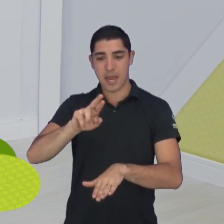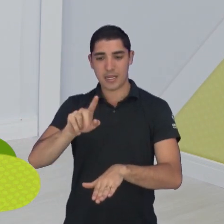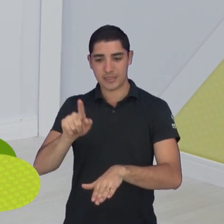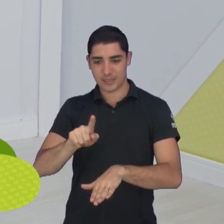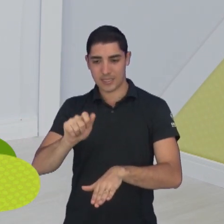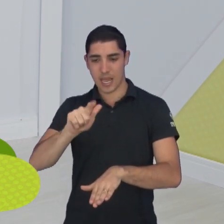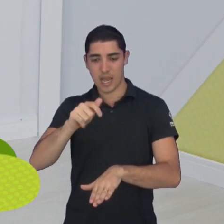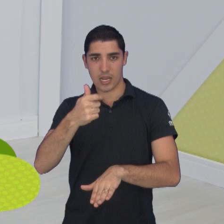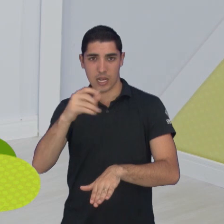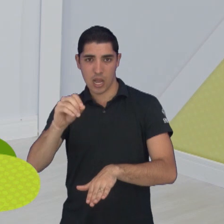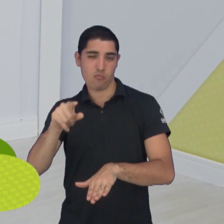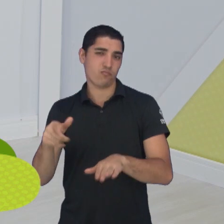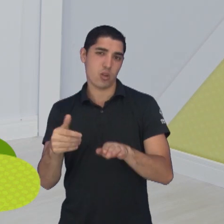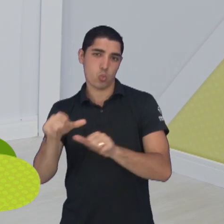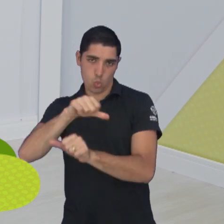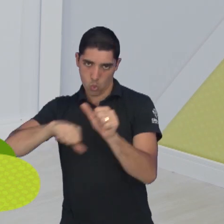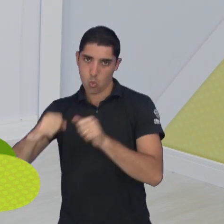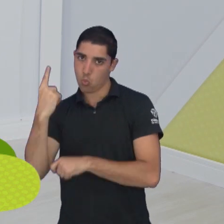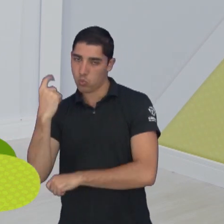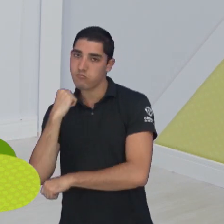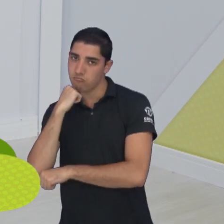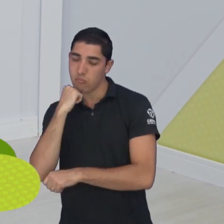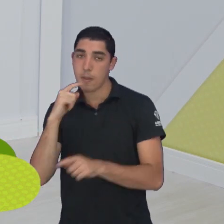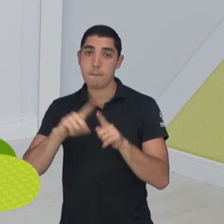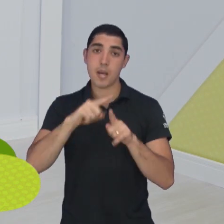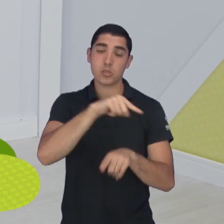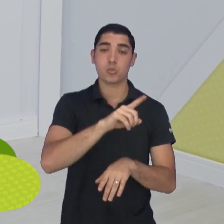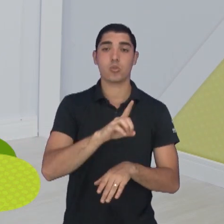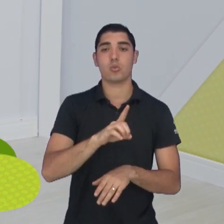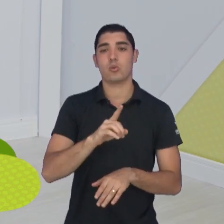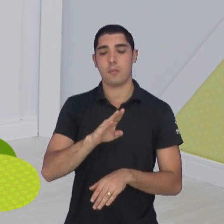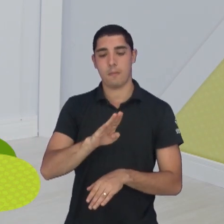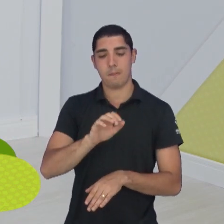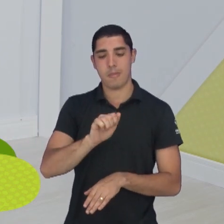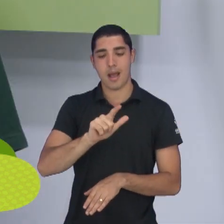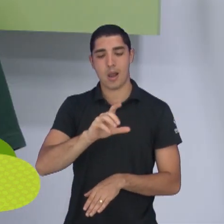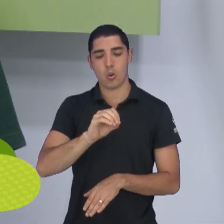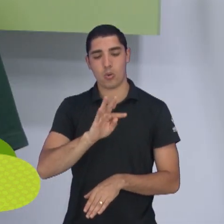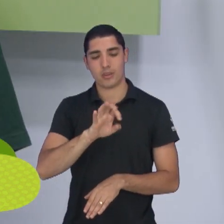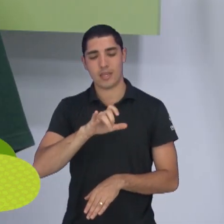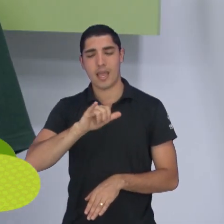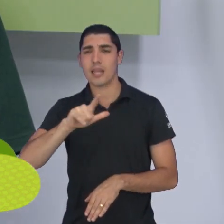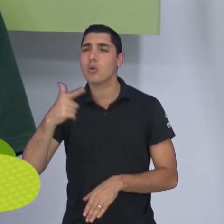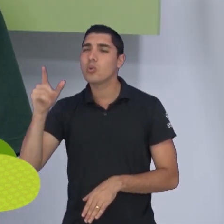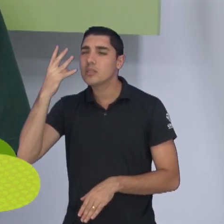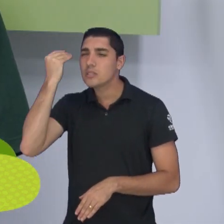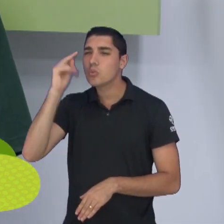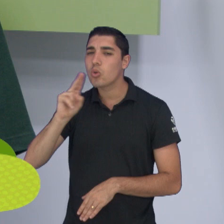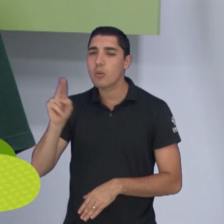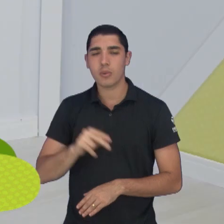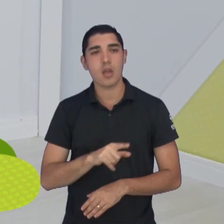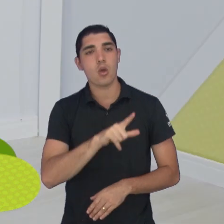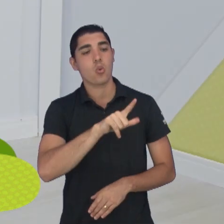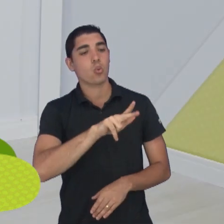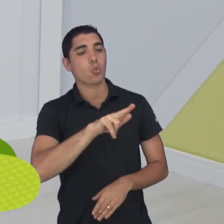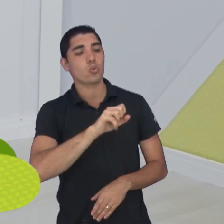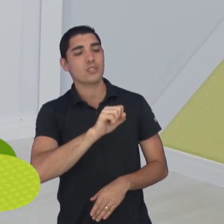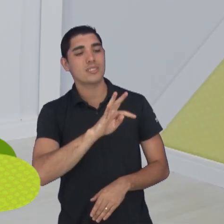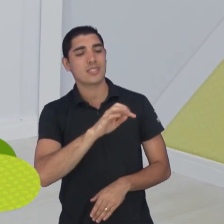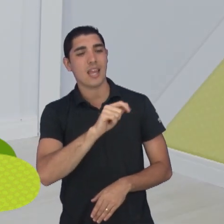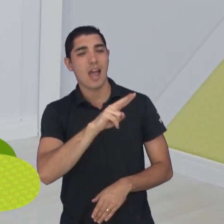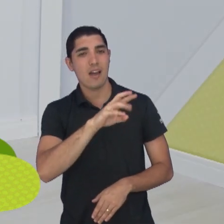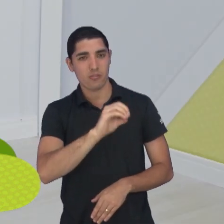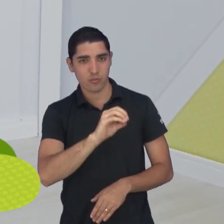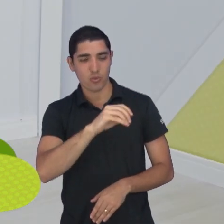também o Nicola. Como é o primeiro nome dele? Esqueci. É... Gustavo Nicola. Obrigado, Bete. O